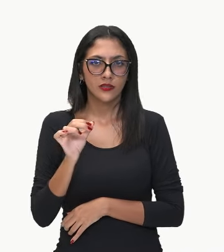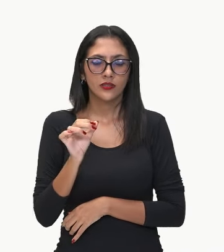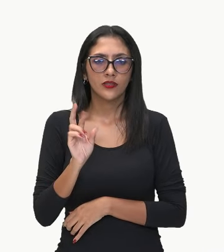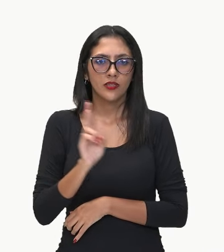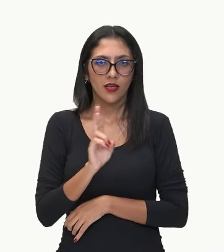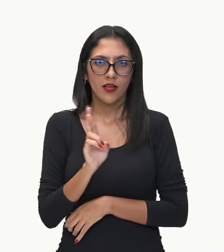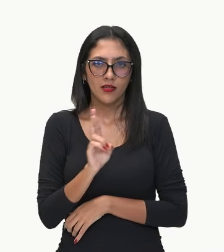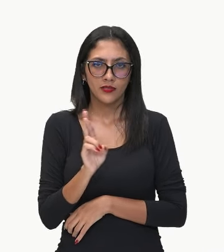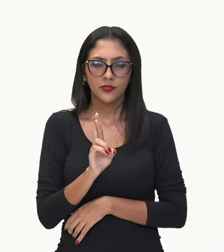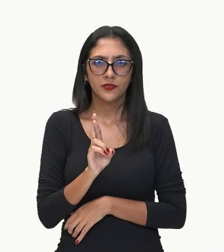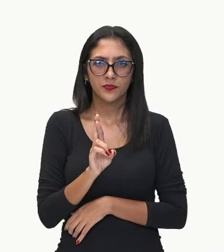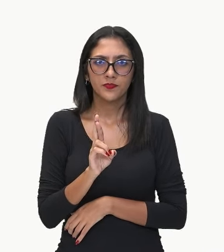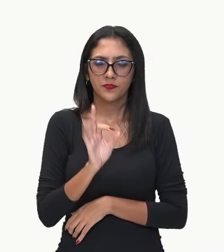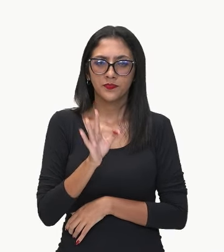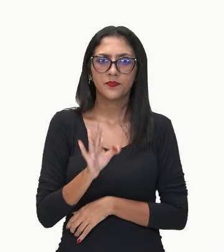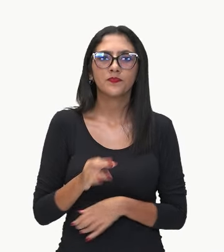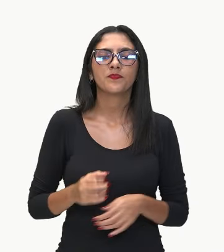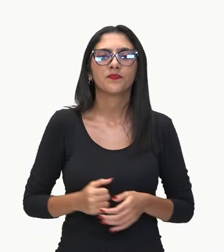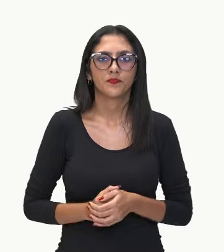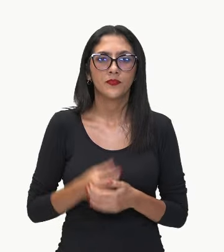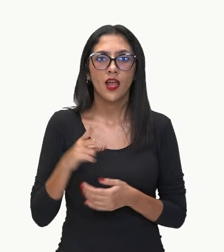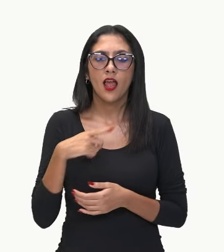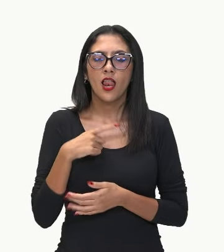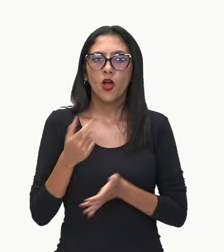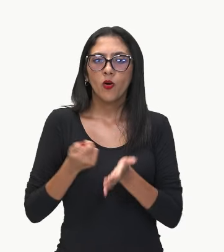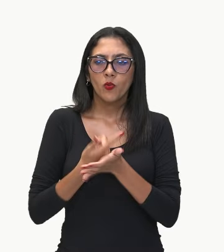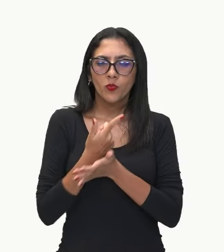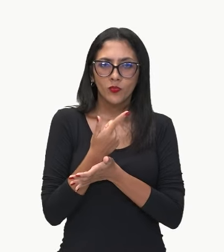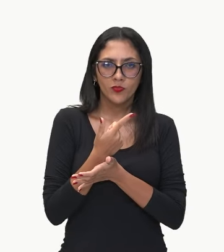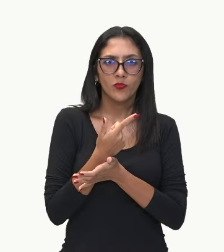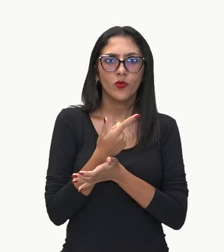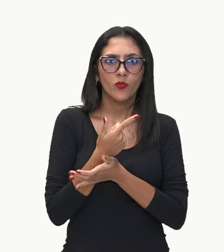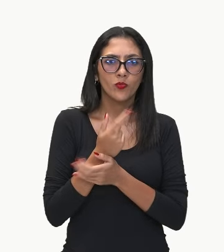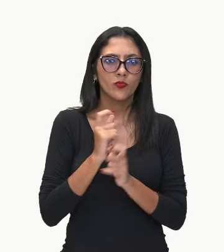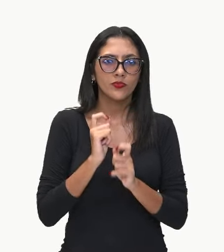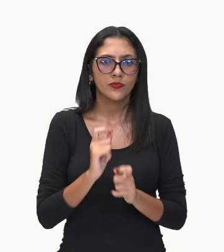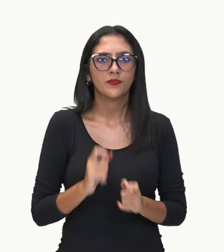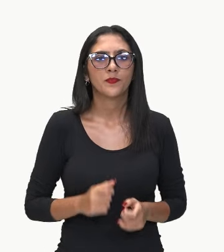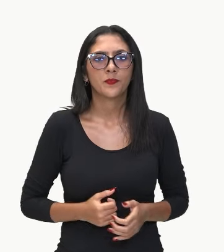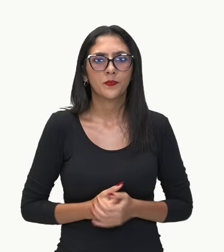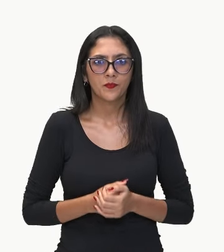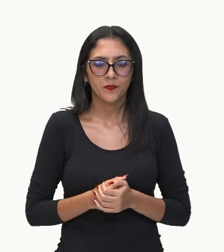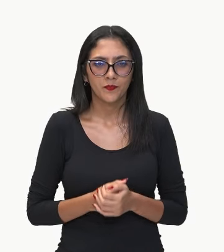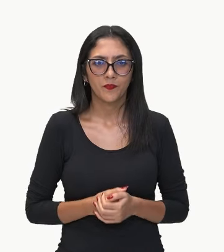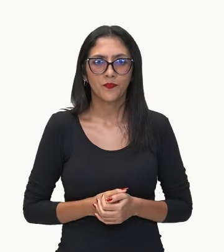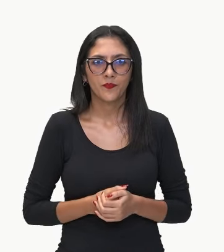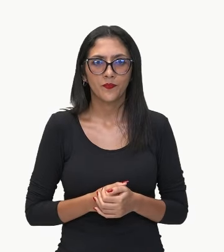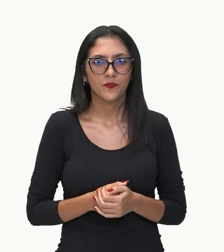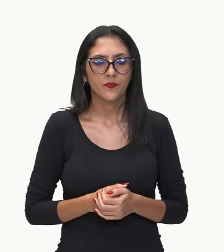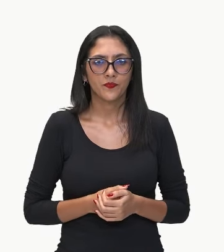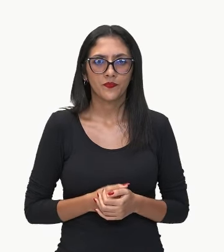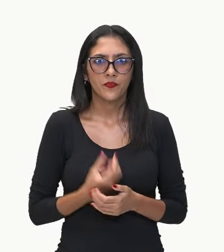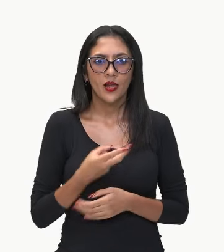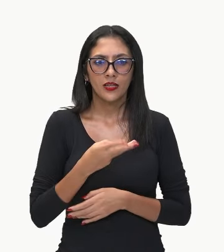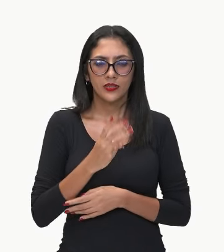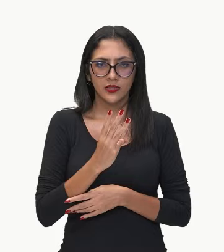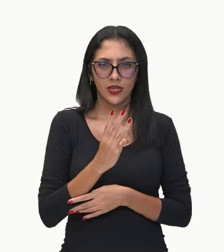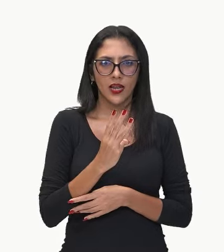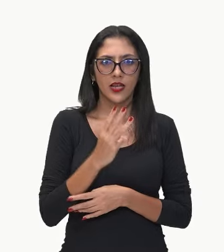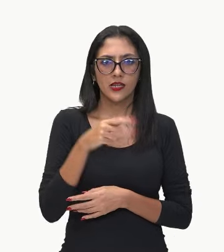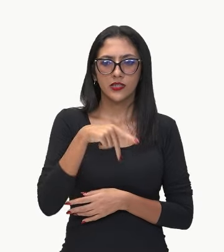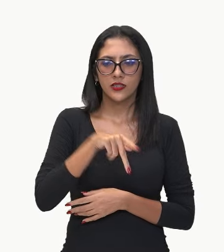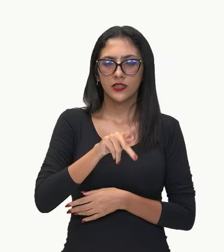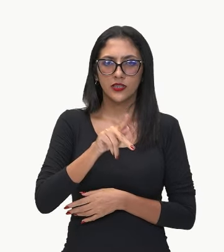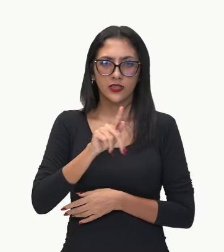Tranquilo? Ela comprou três quilos de